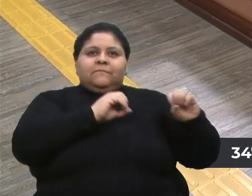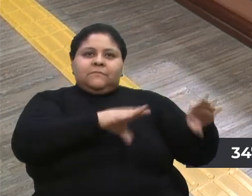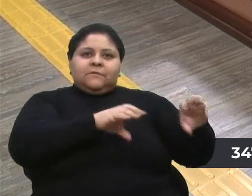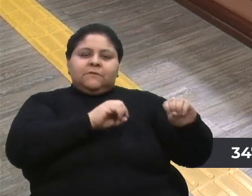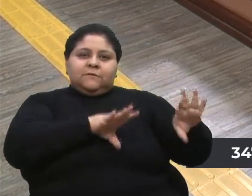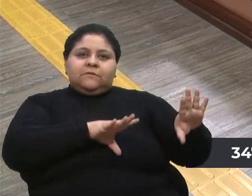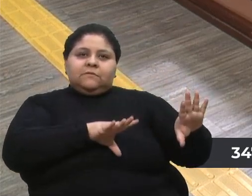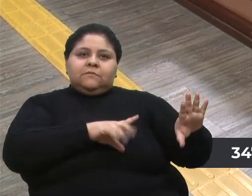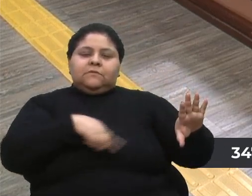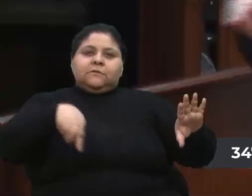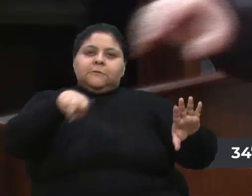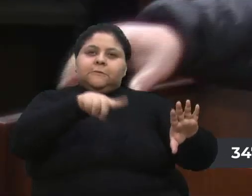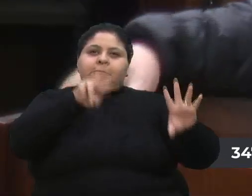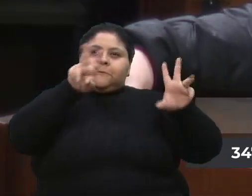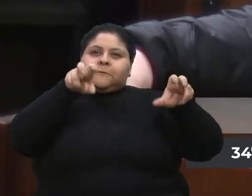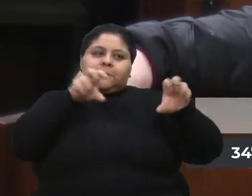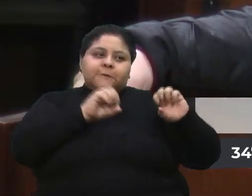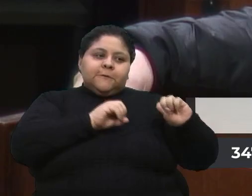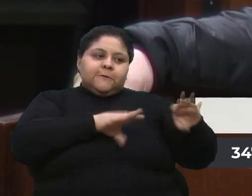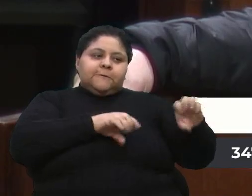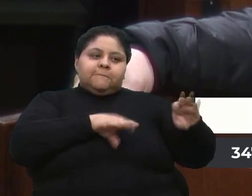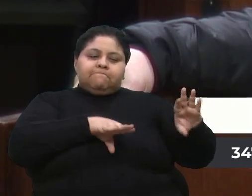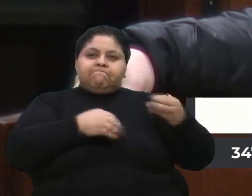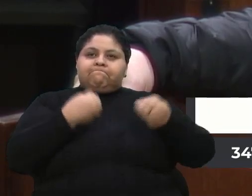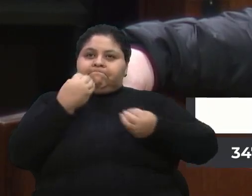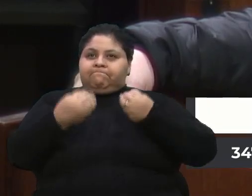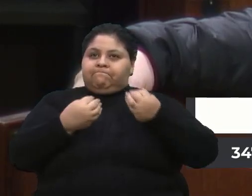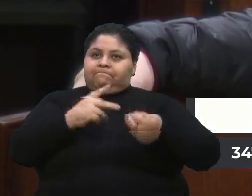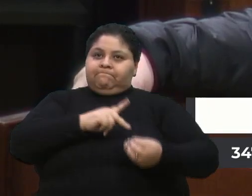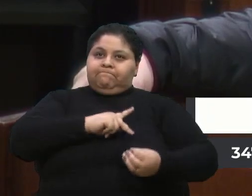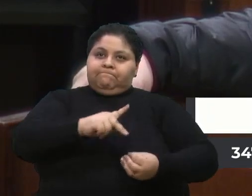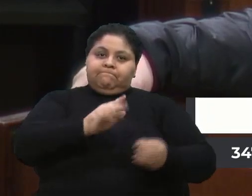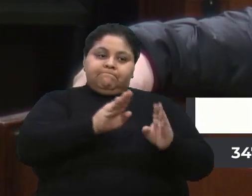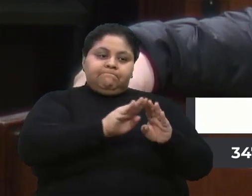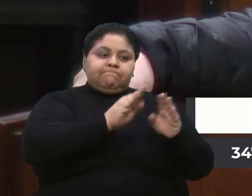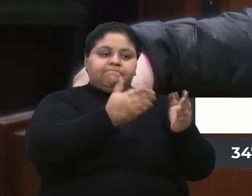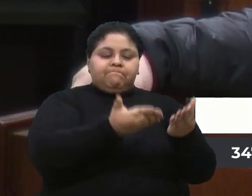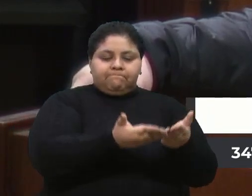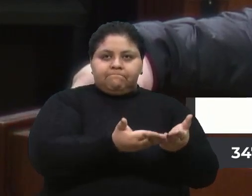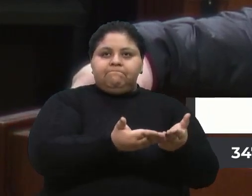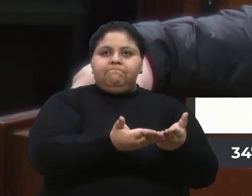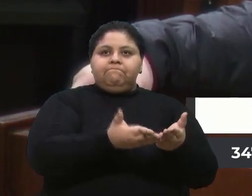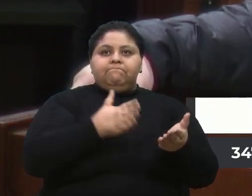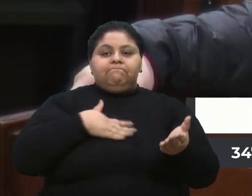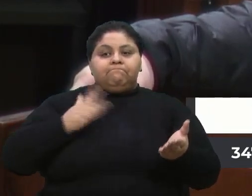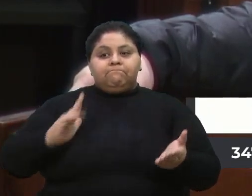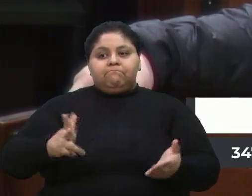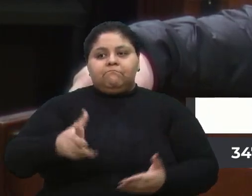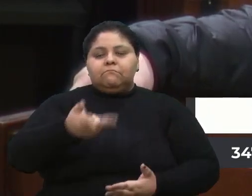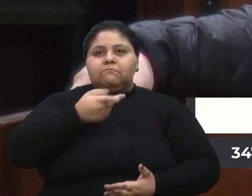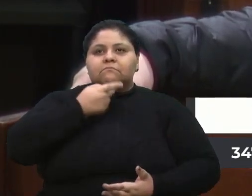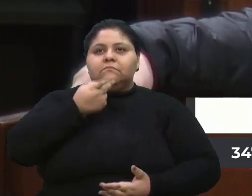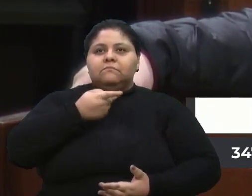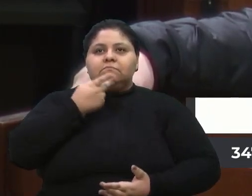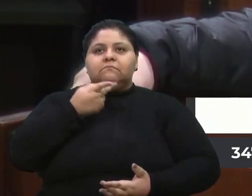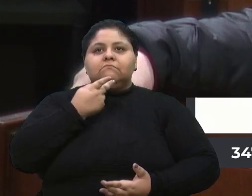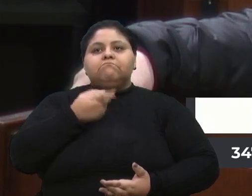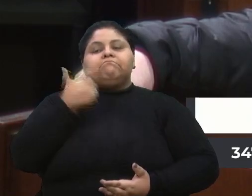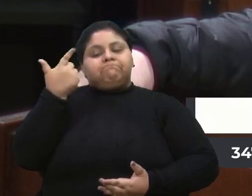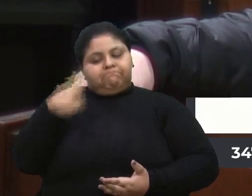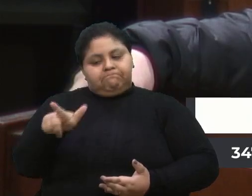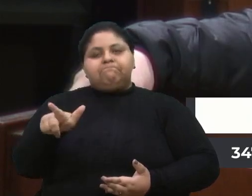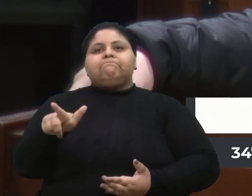se fala em educação, eu como presidente da comissão, vereador Lucas, eu sempre disse e torno a repetir.